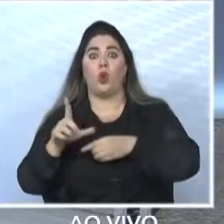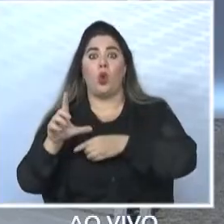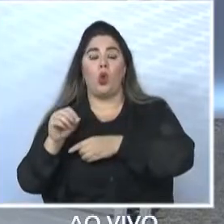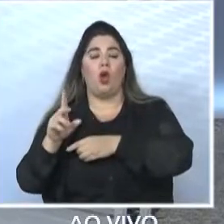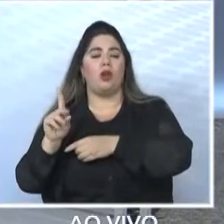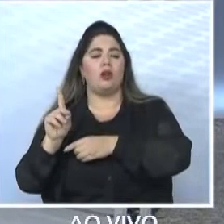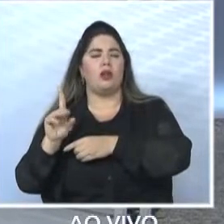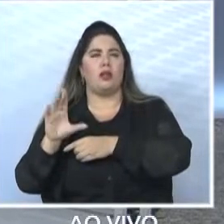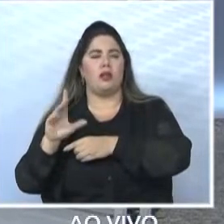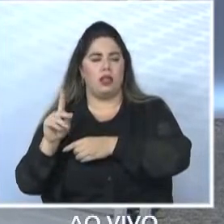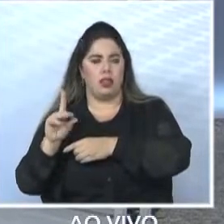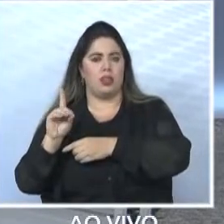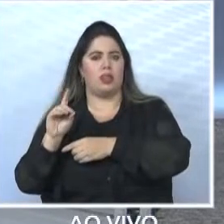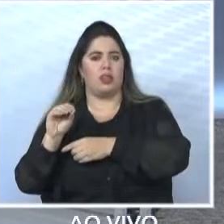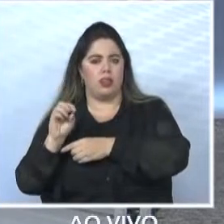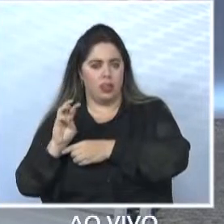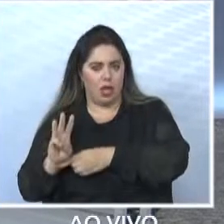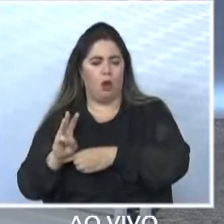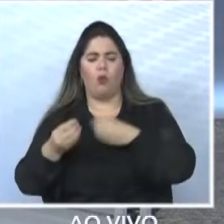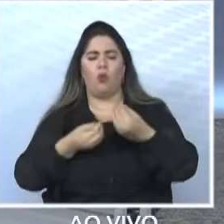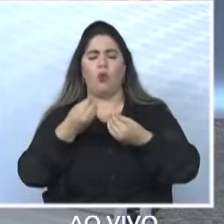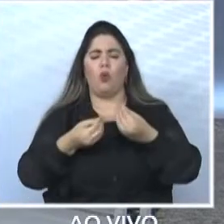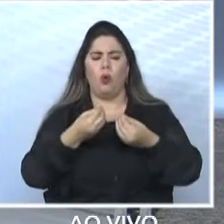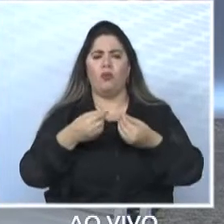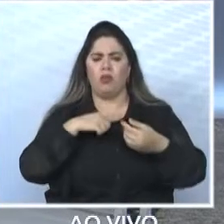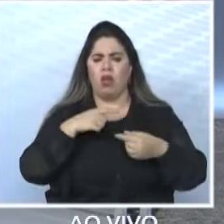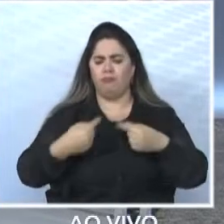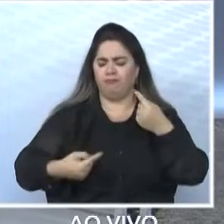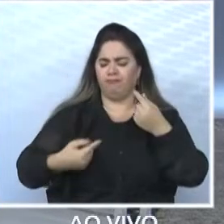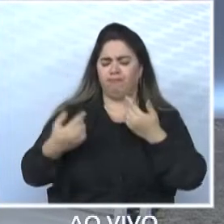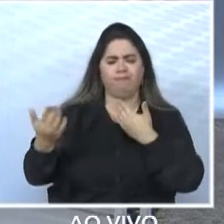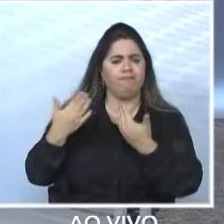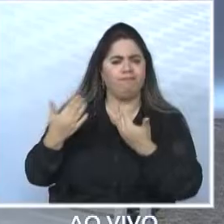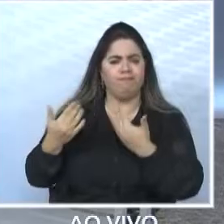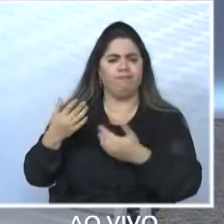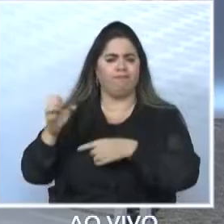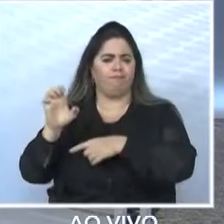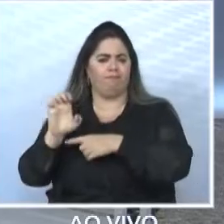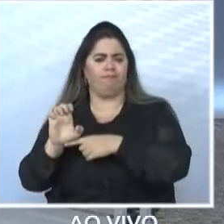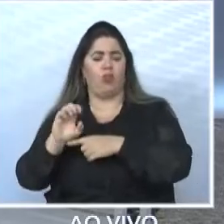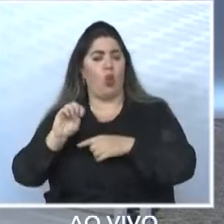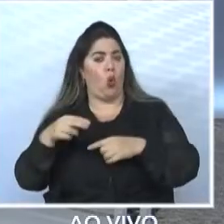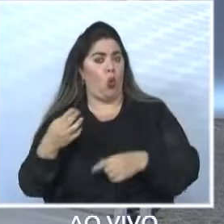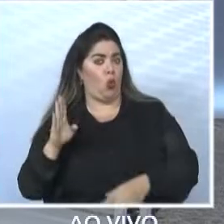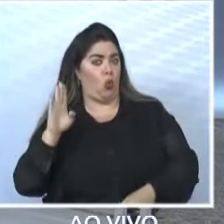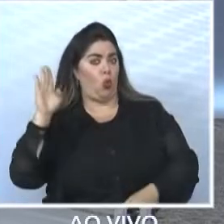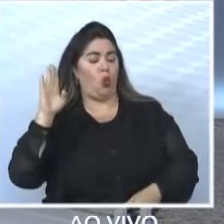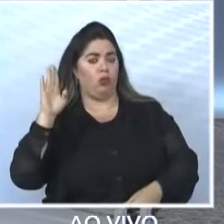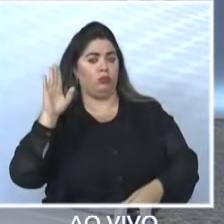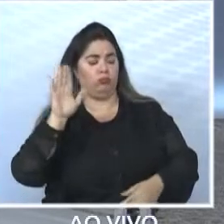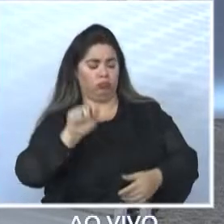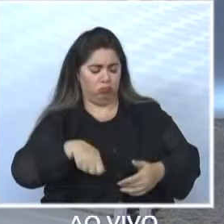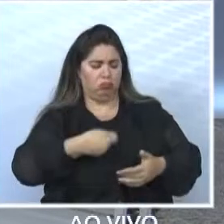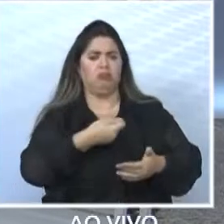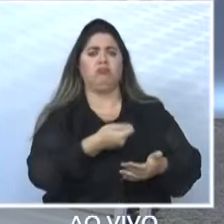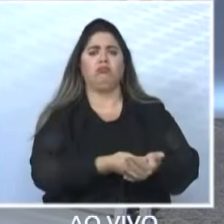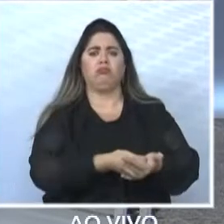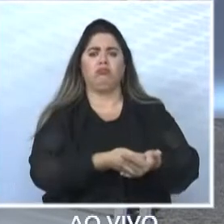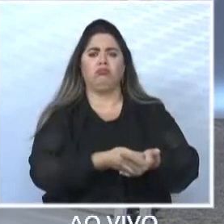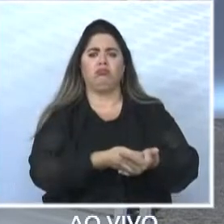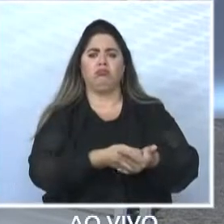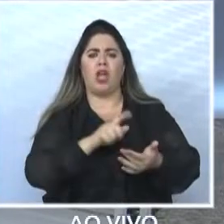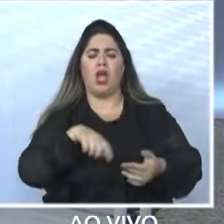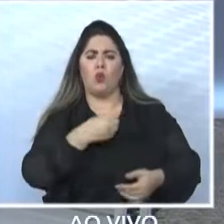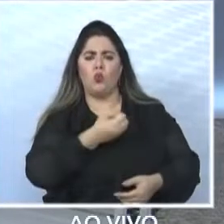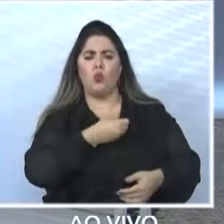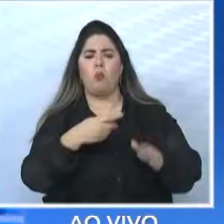segunda onda? Haverá um diálogo com o Estado? Ou, como você disse, o candidato manterá a postura também de fazer valer os números do município de